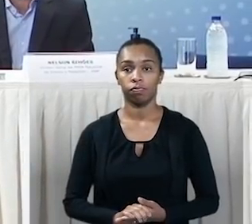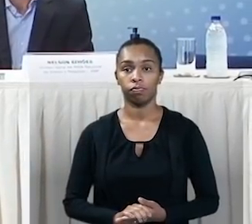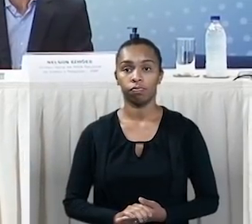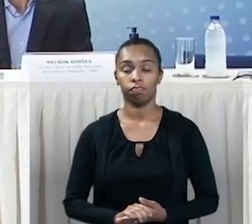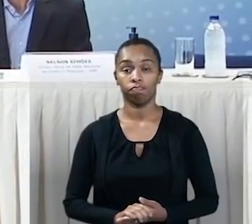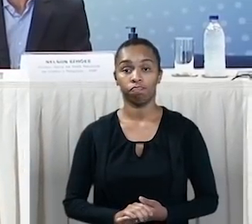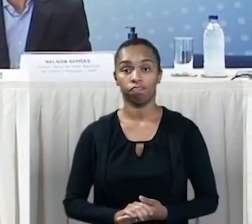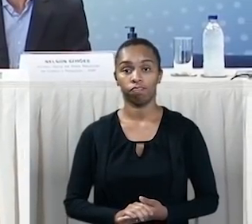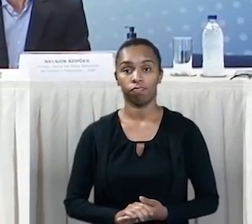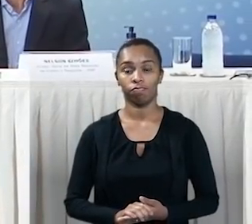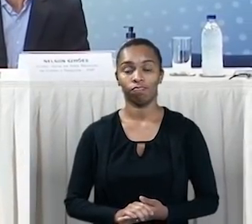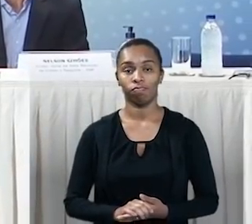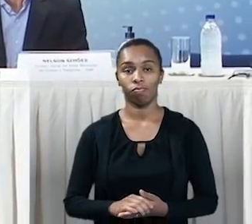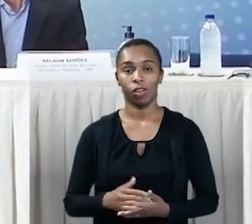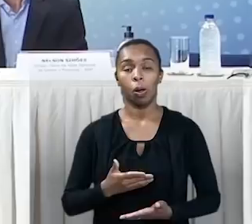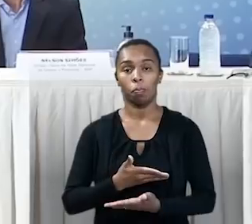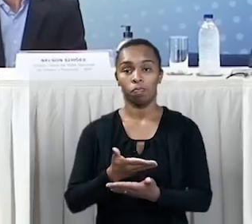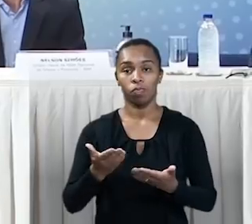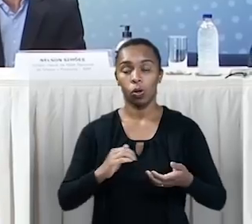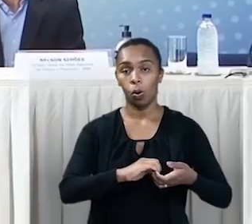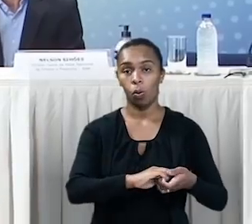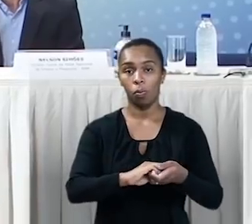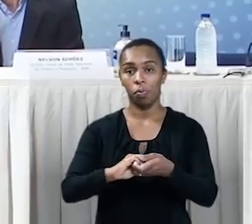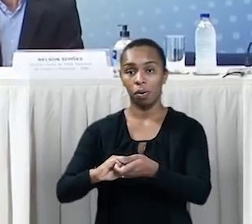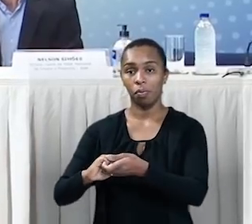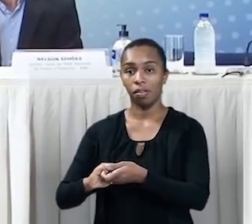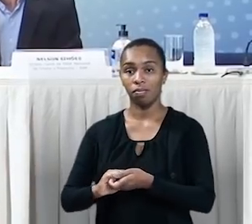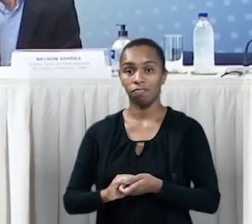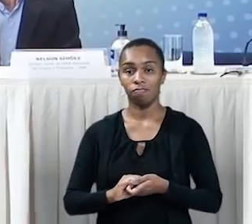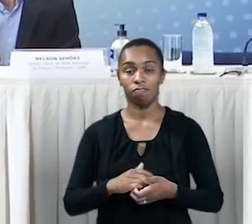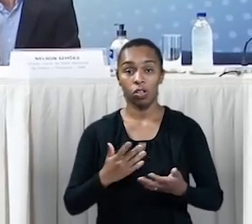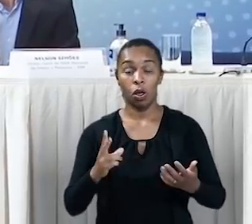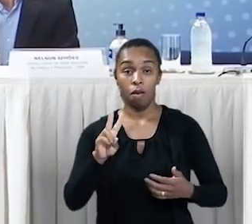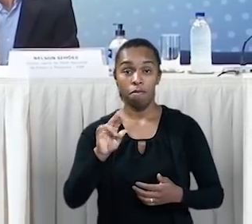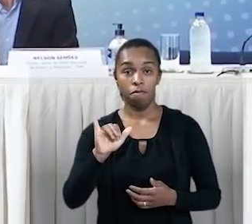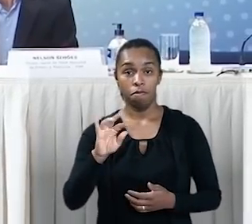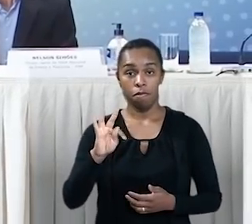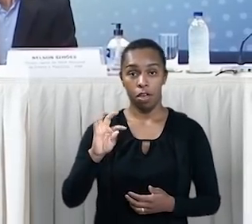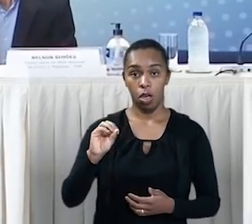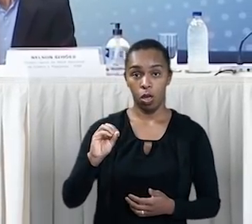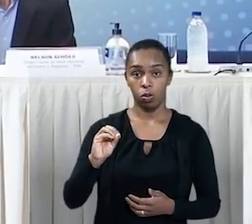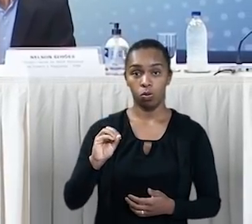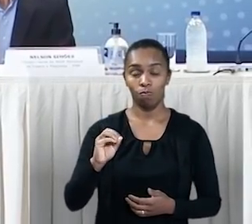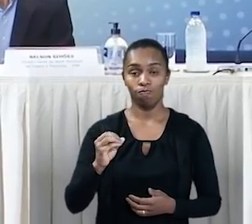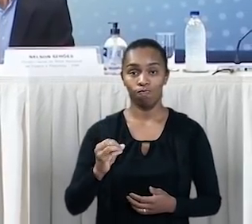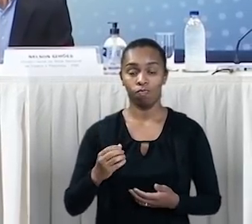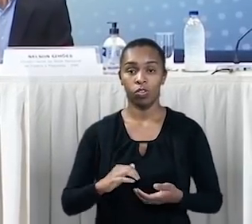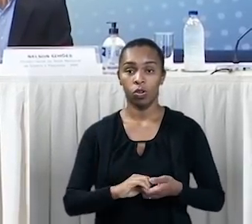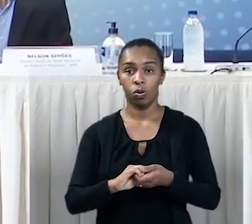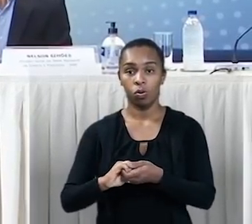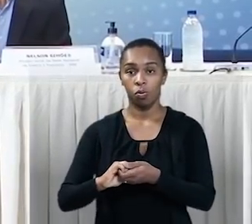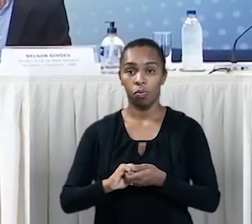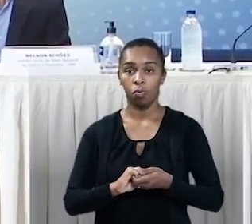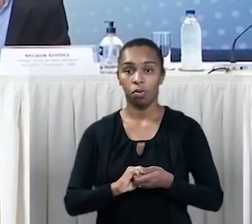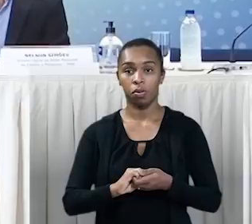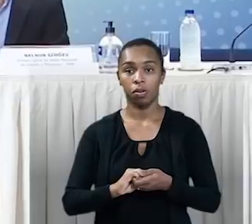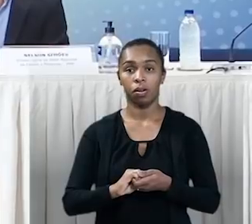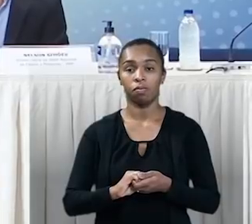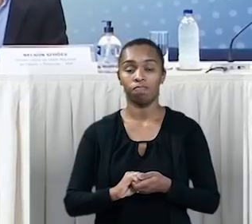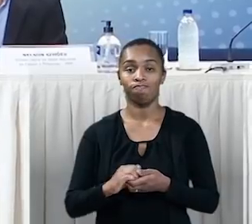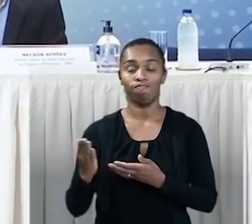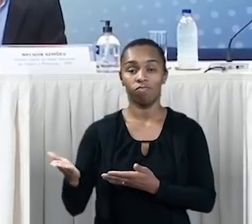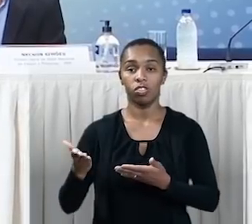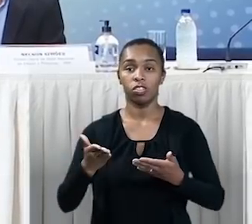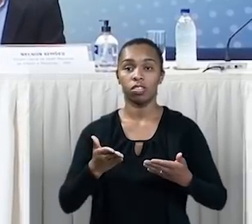Eu quero cumprimentar o secretário-executivo Vitor Godóia, cumprimentar o nosso ministro da Educação, Milton Ribeiro,